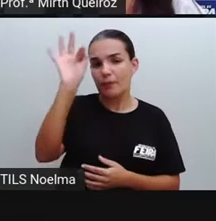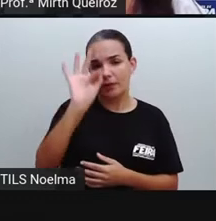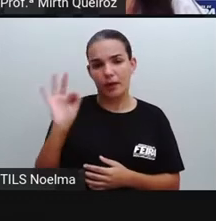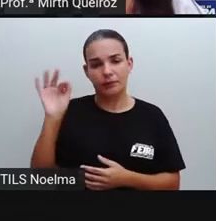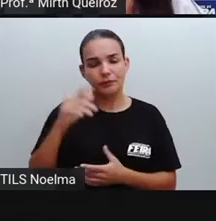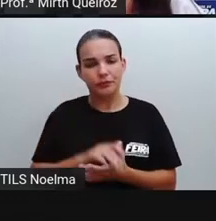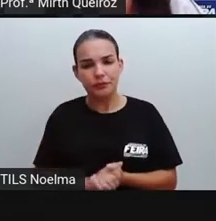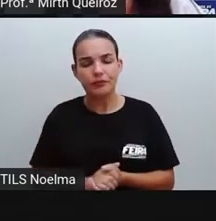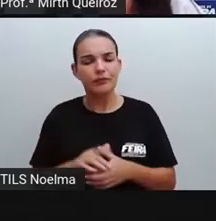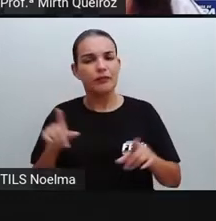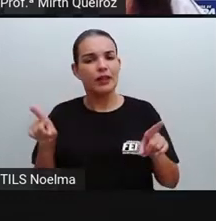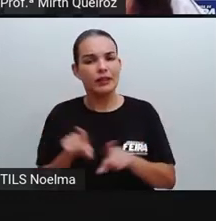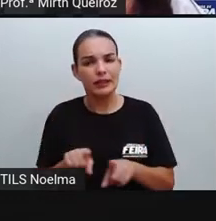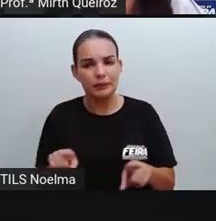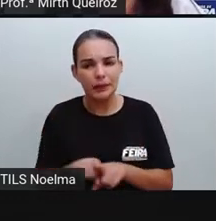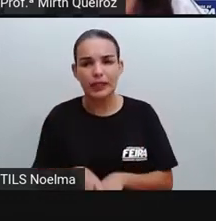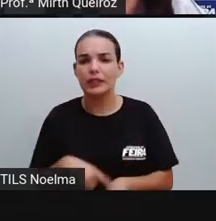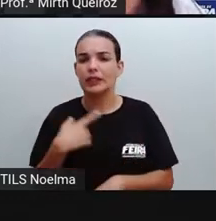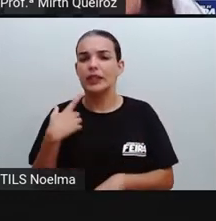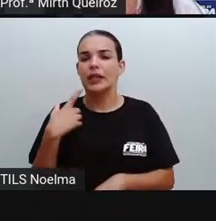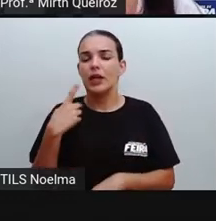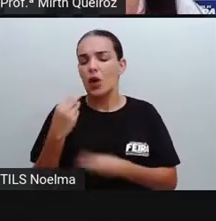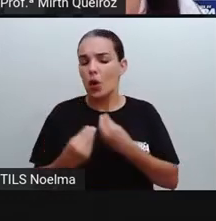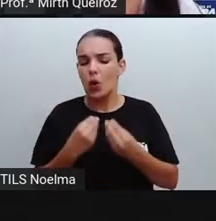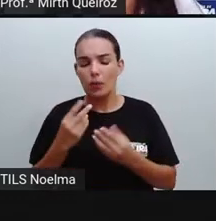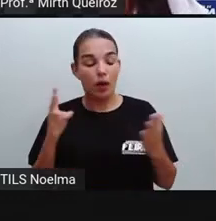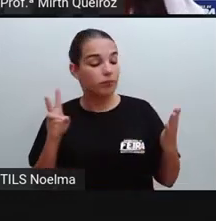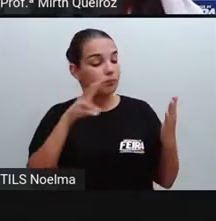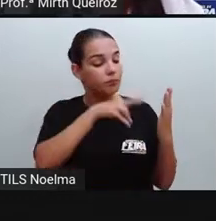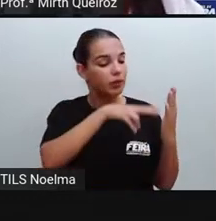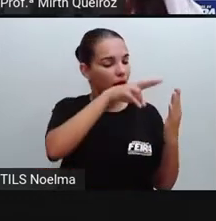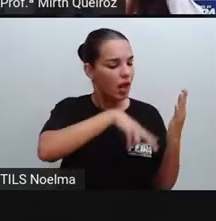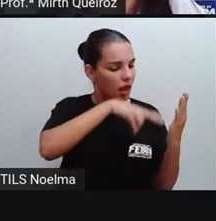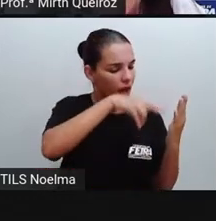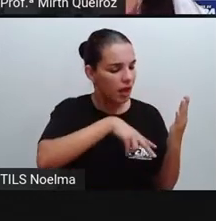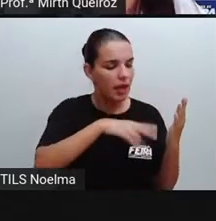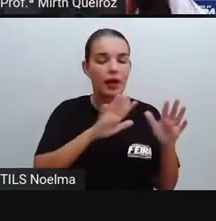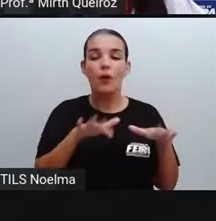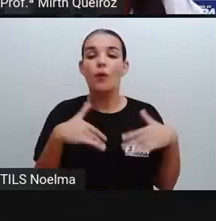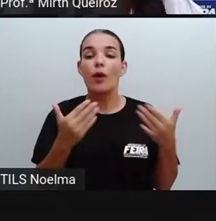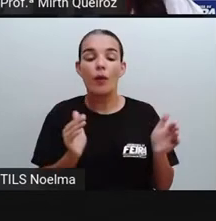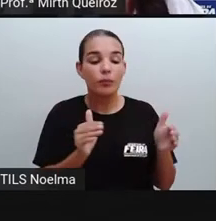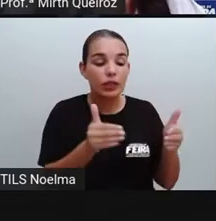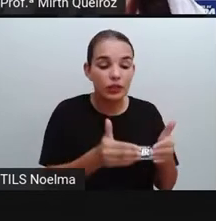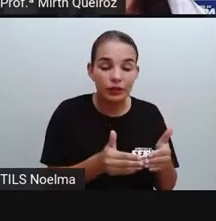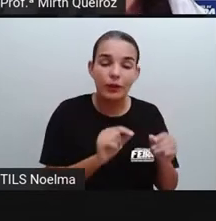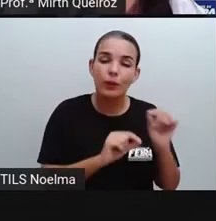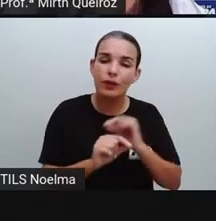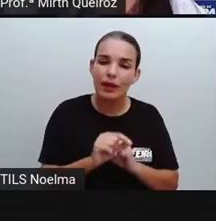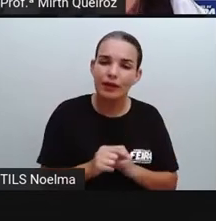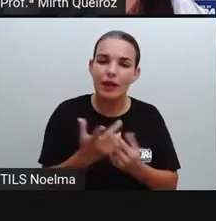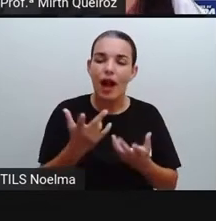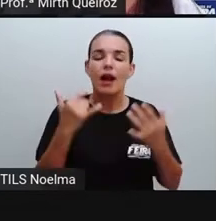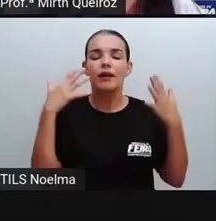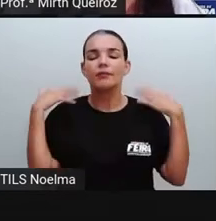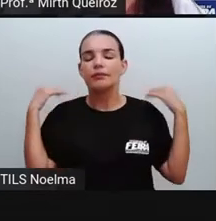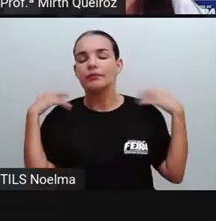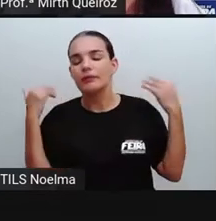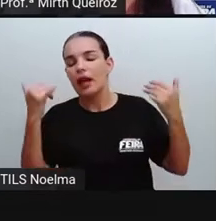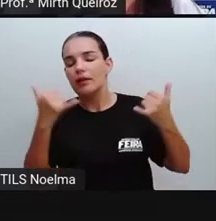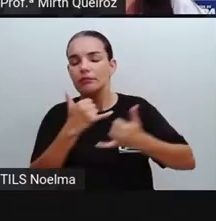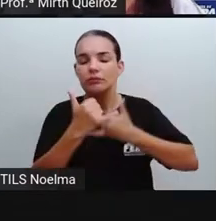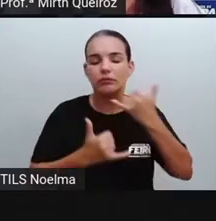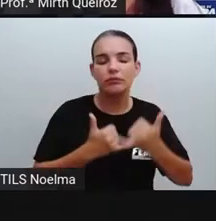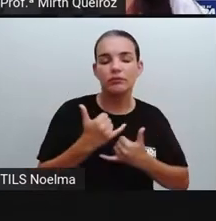É uma forma de lazer para a gente, leitura. Já tem outro objetivo, que é o lazer. Então, cada tipo de